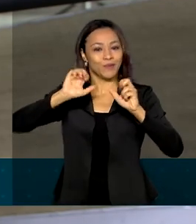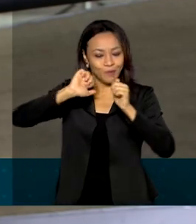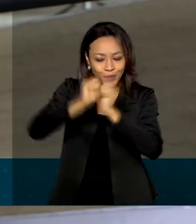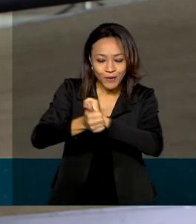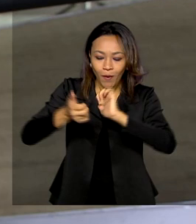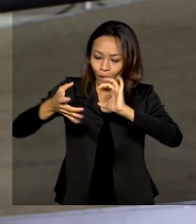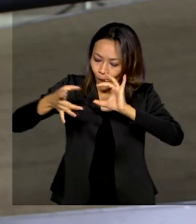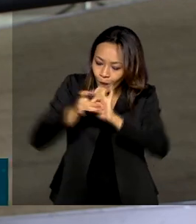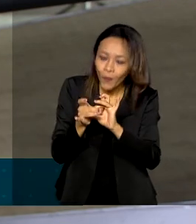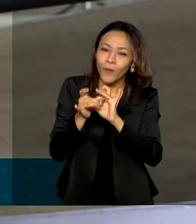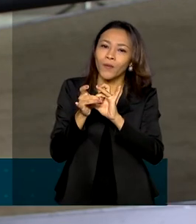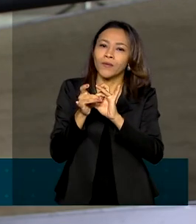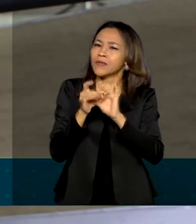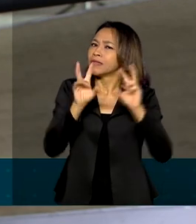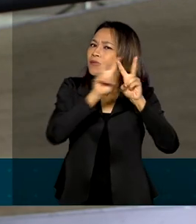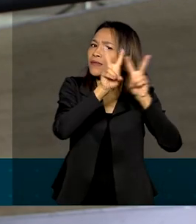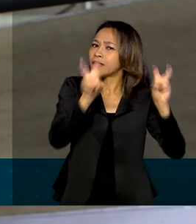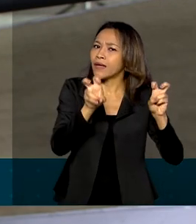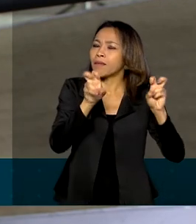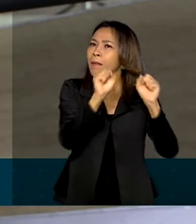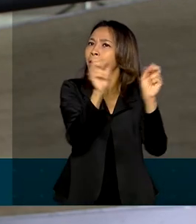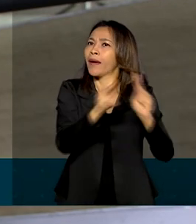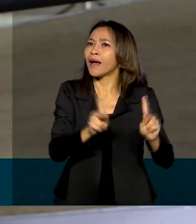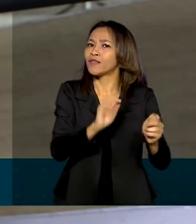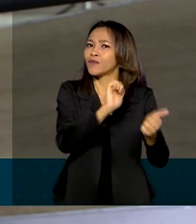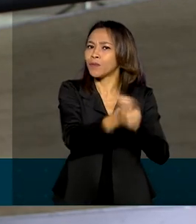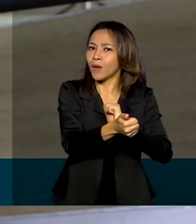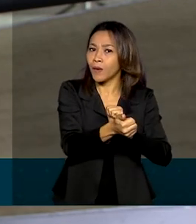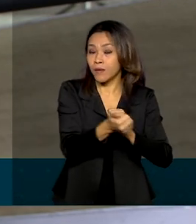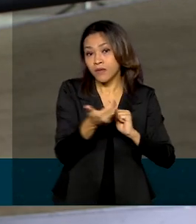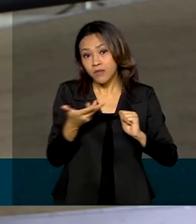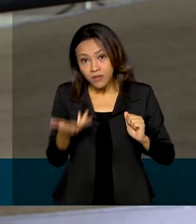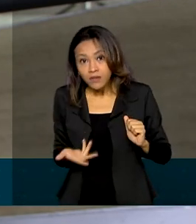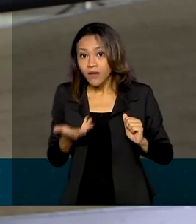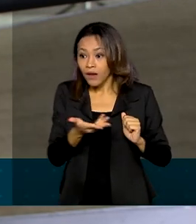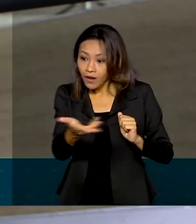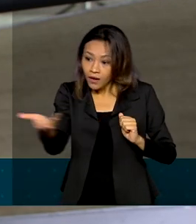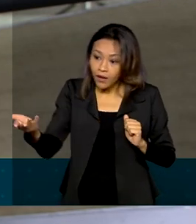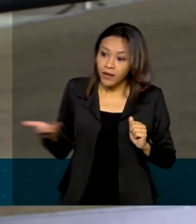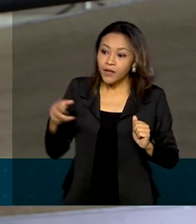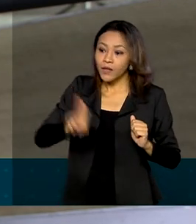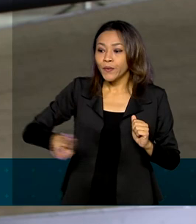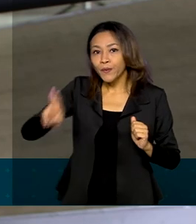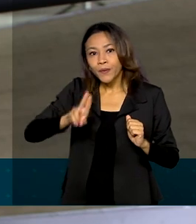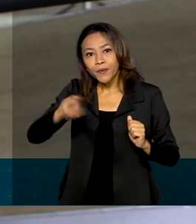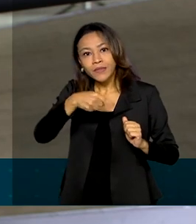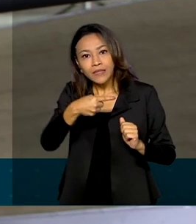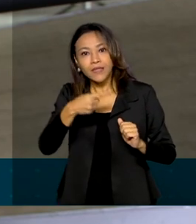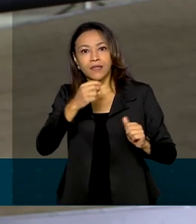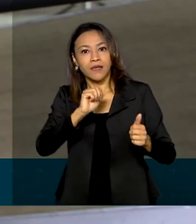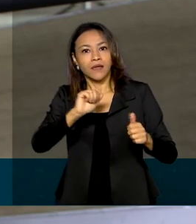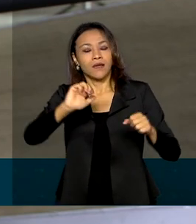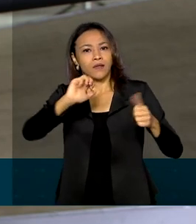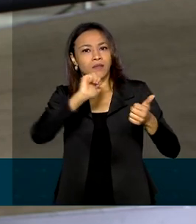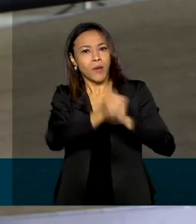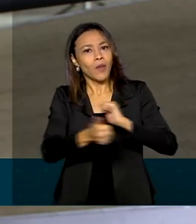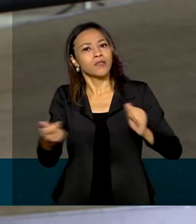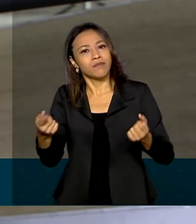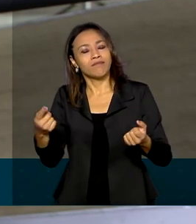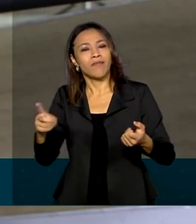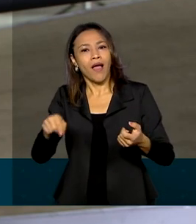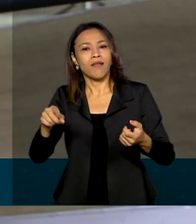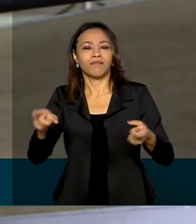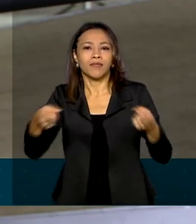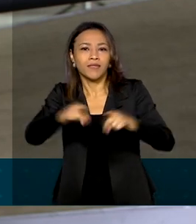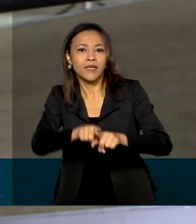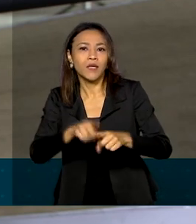Ele dará destaque a temas como a paz no futebol, já que a iniciativa usa esse esporte como parceiro no combate às drogas,